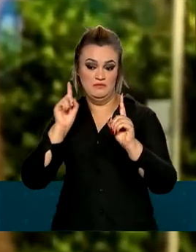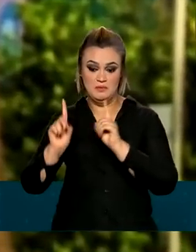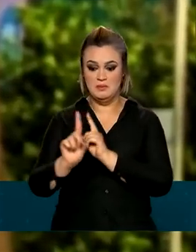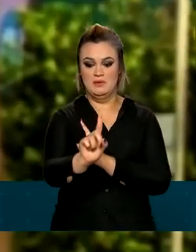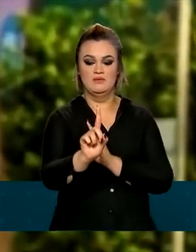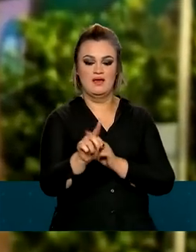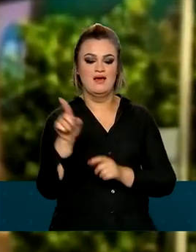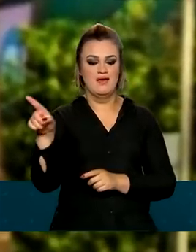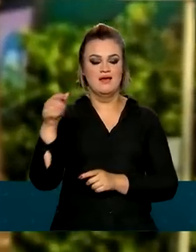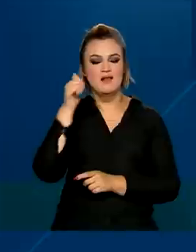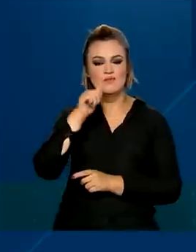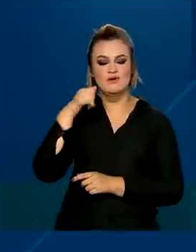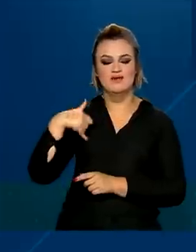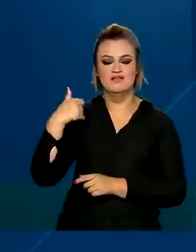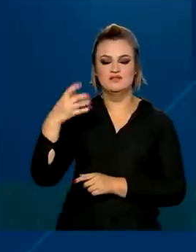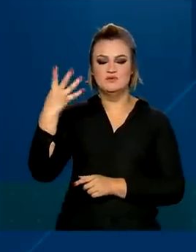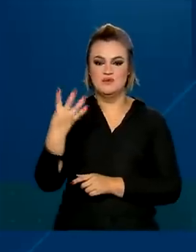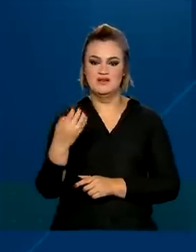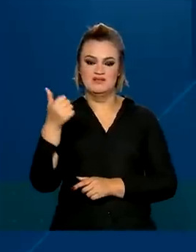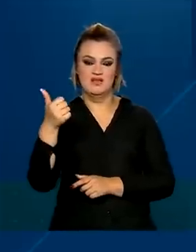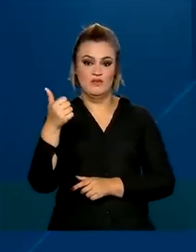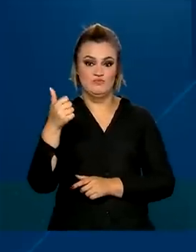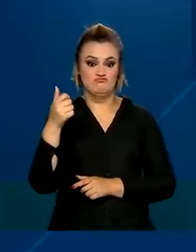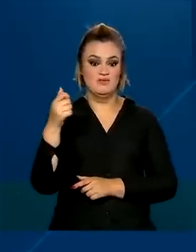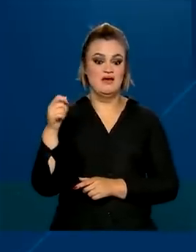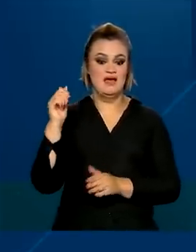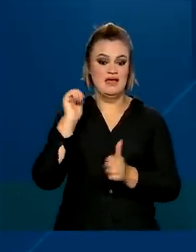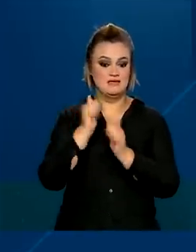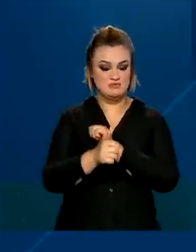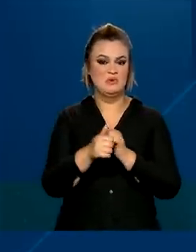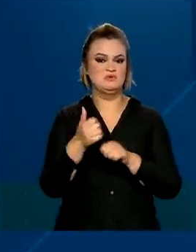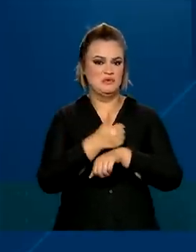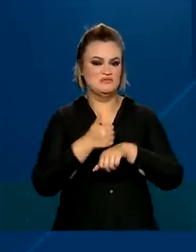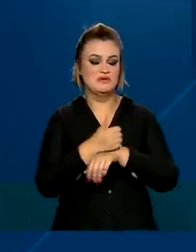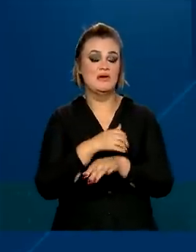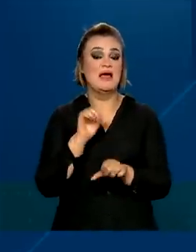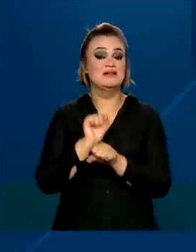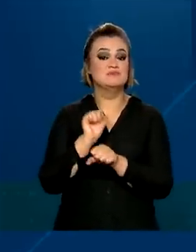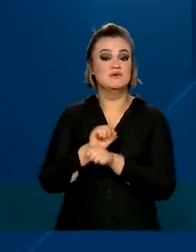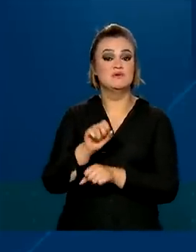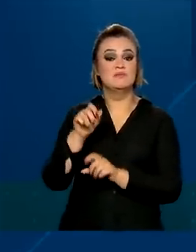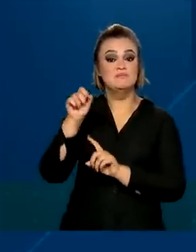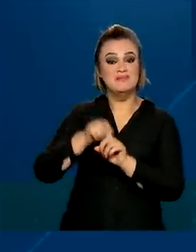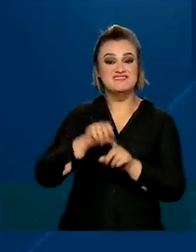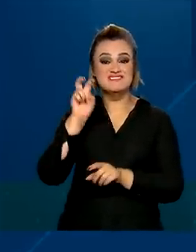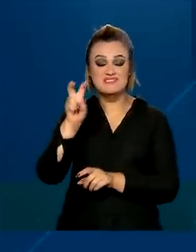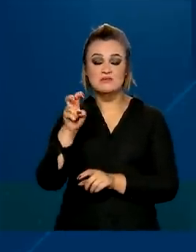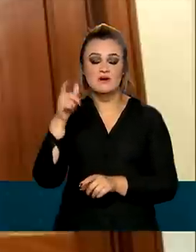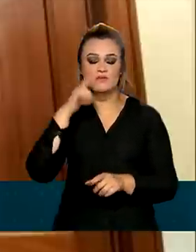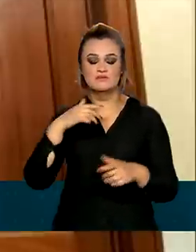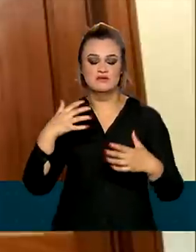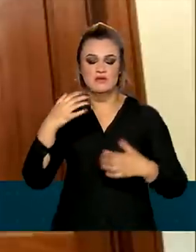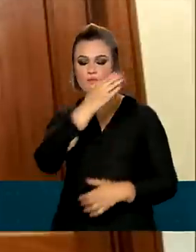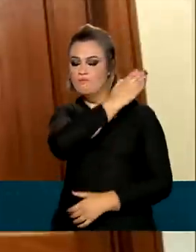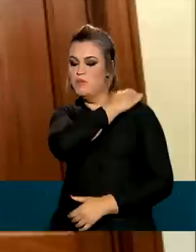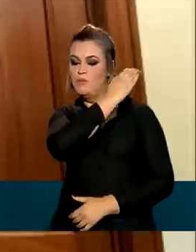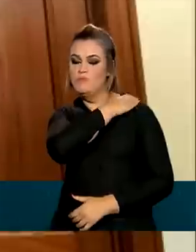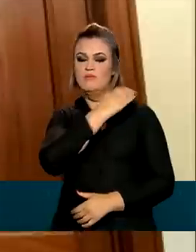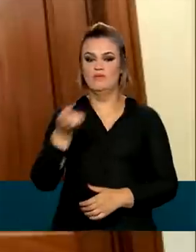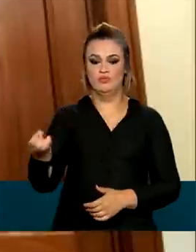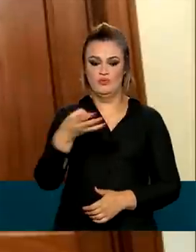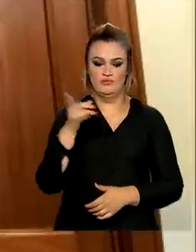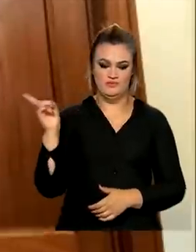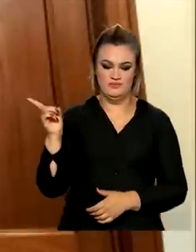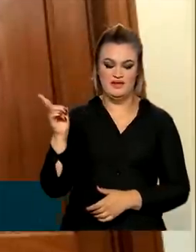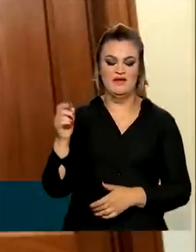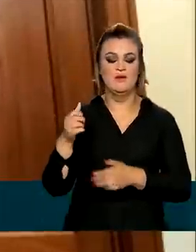gaúcha de 49 anos, que virou atleta, esperou por cinco meses para ganhar um novo pulmão. Eu sou profissional